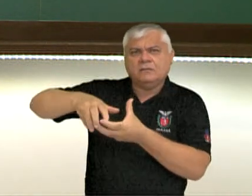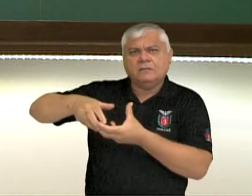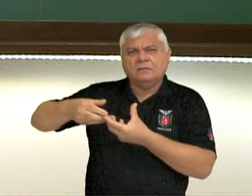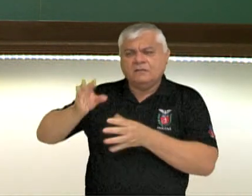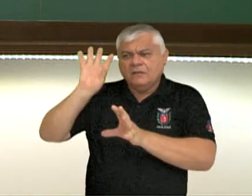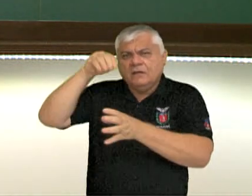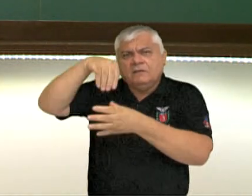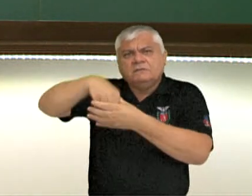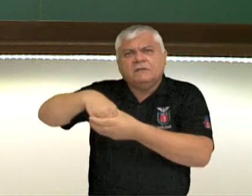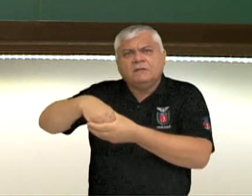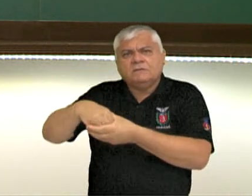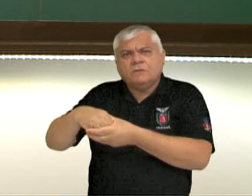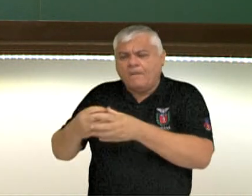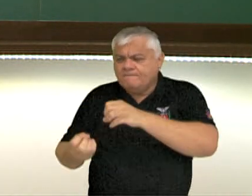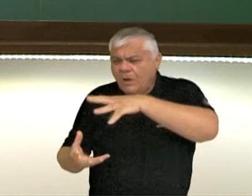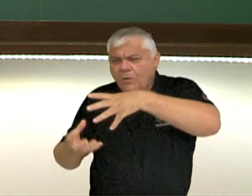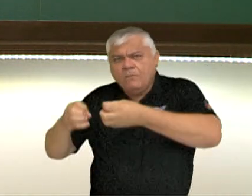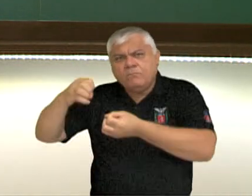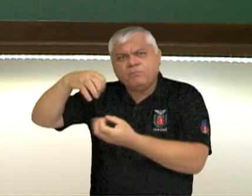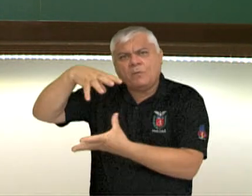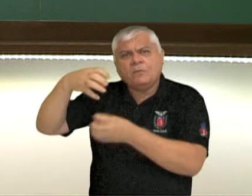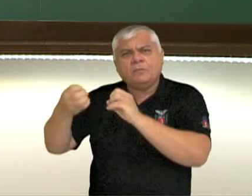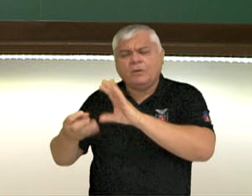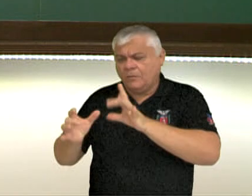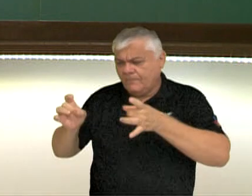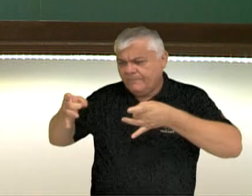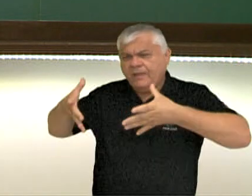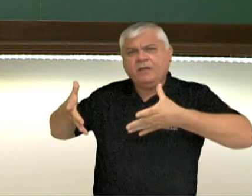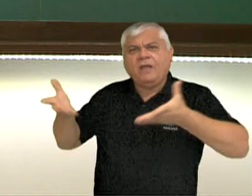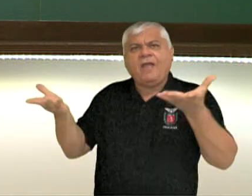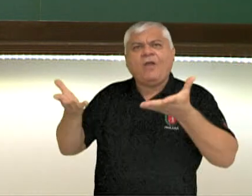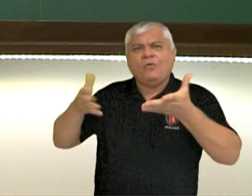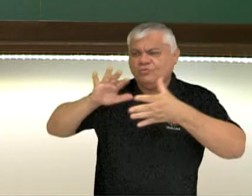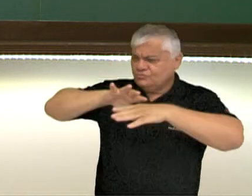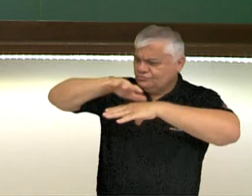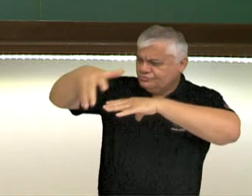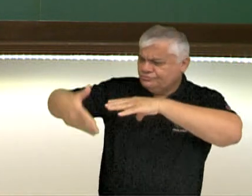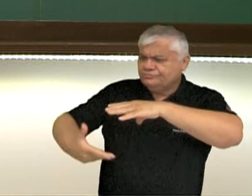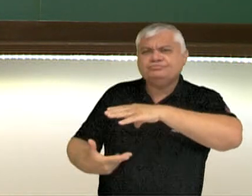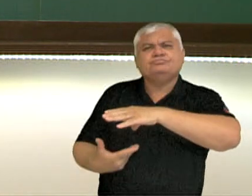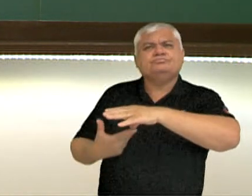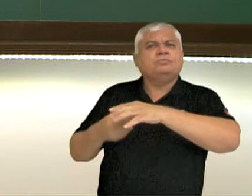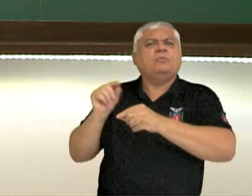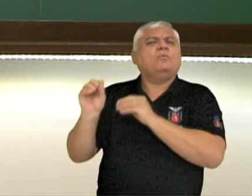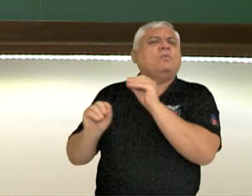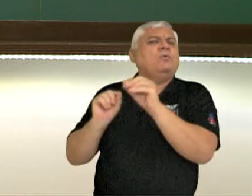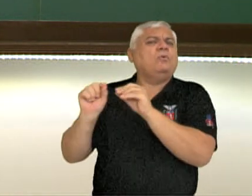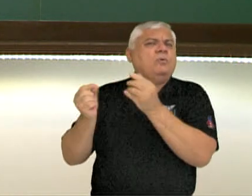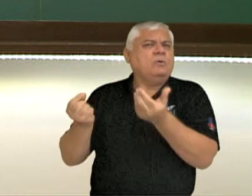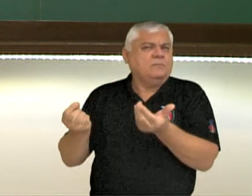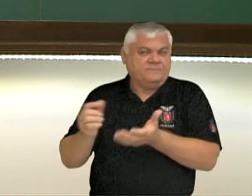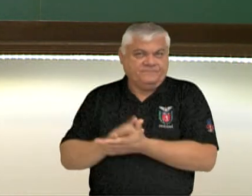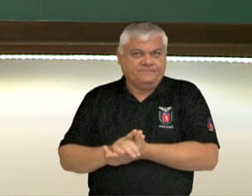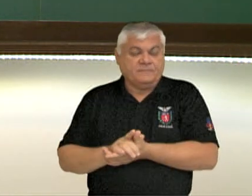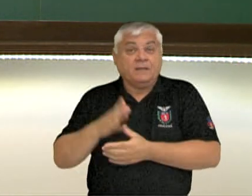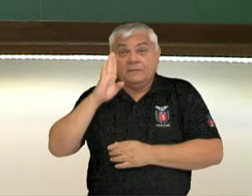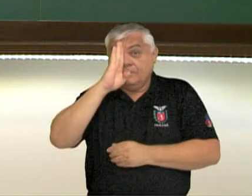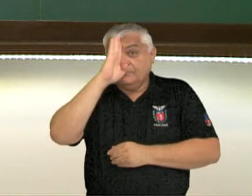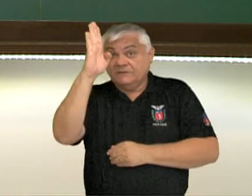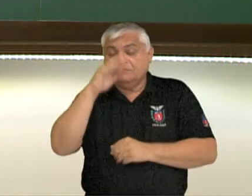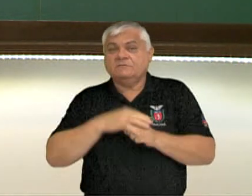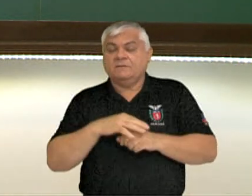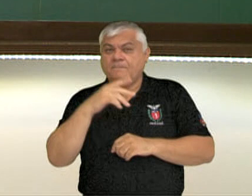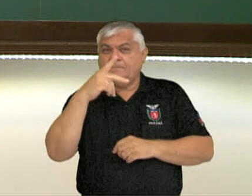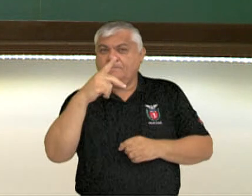interna, características que resultam no que nós temos na superfície e principalmente as placas